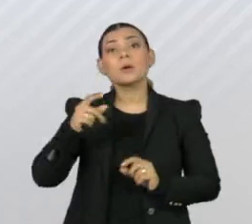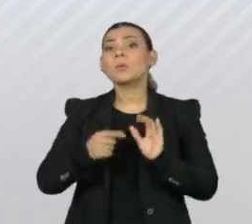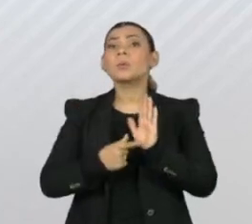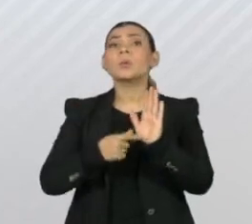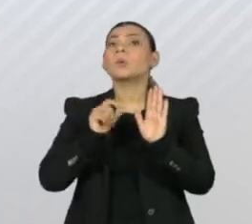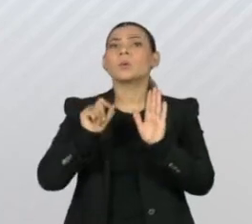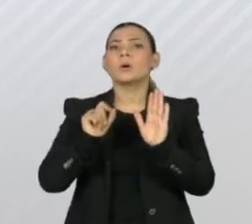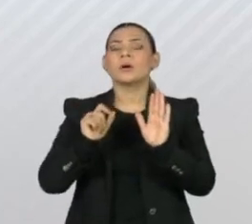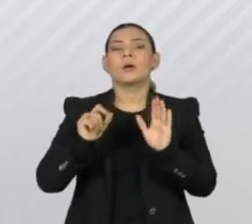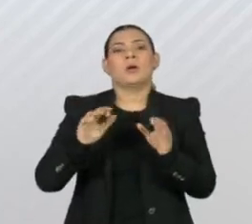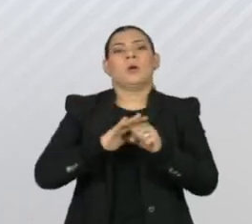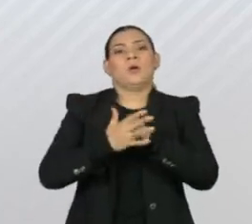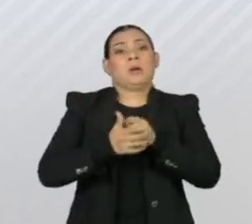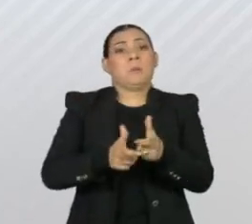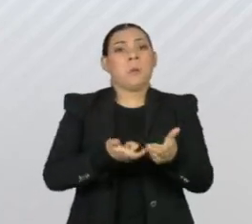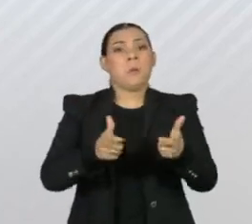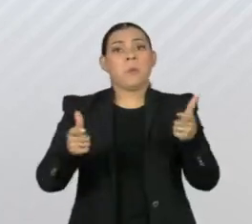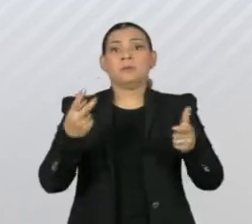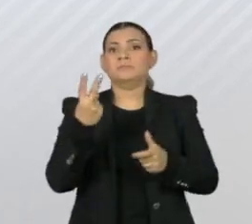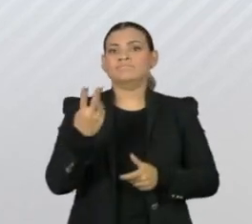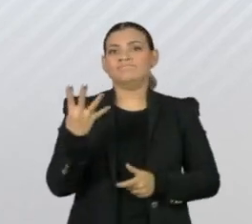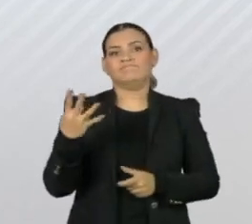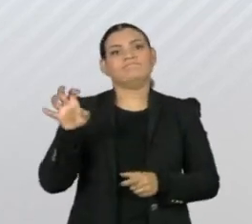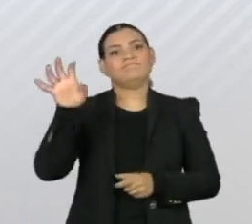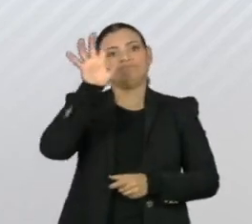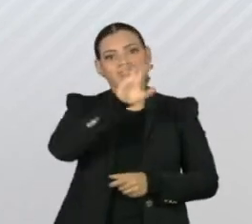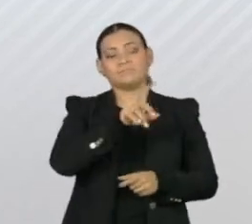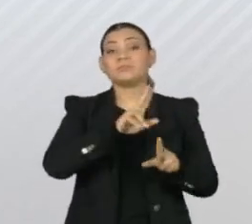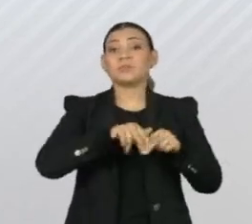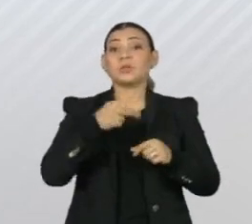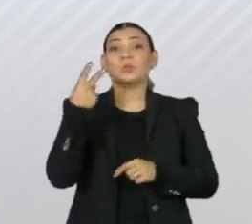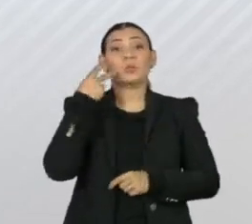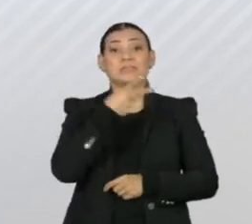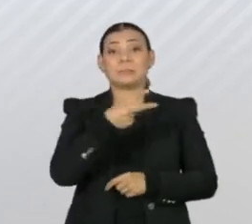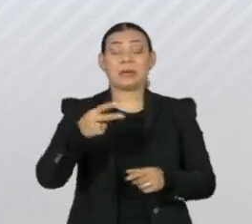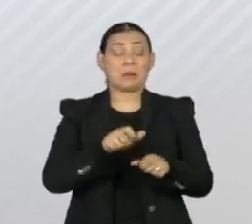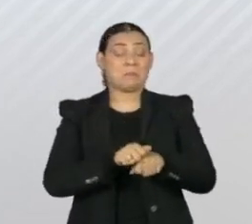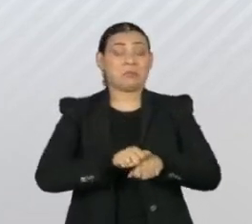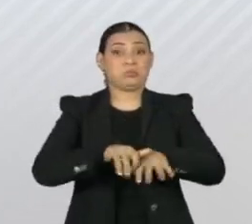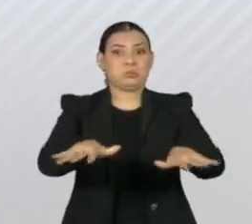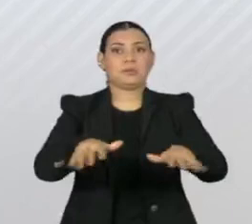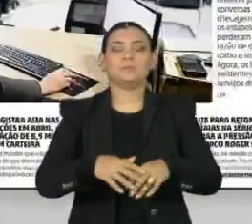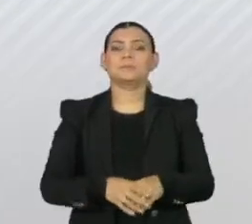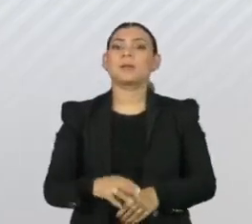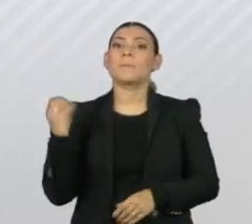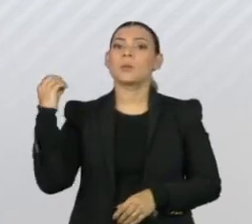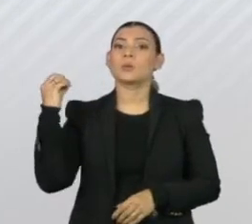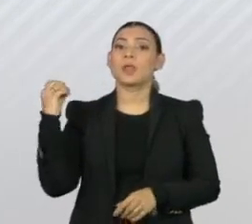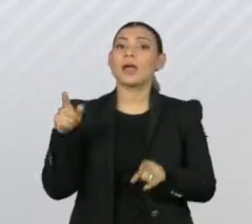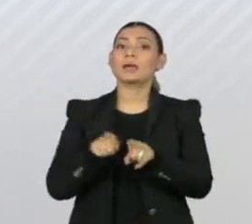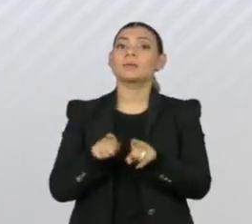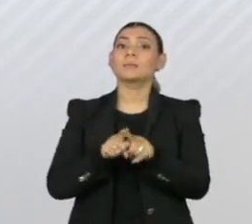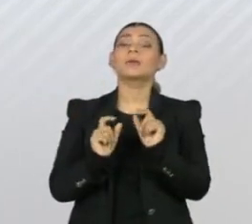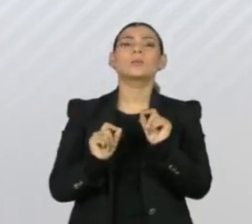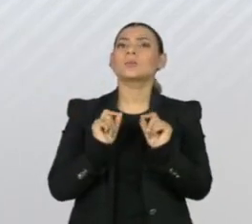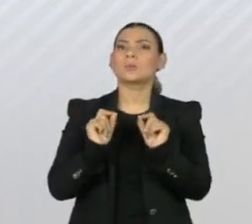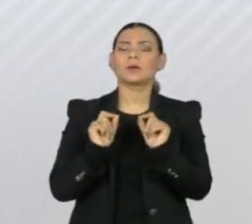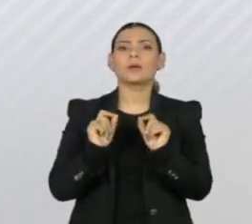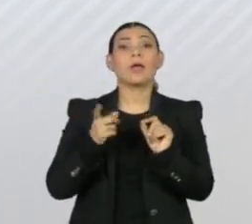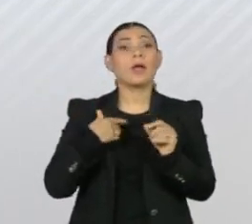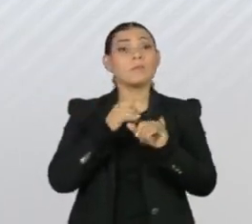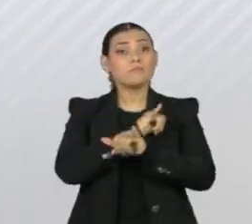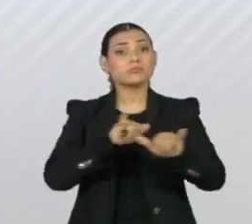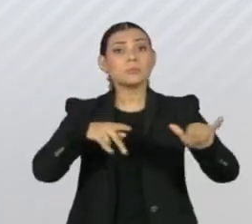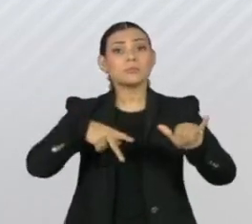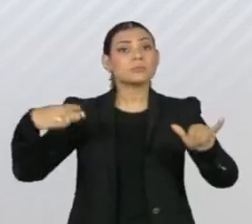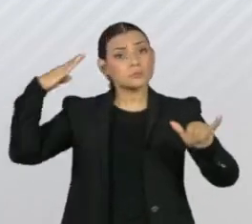avança em 24 estados e contágio dobra em duas semanas. De Porto Alegre a zero hora, Bolsonaro anuncia medidas